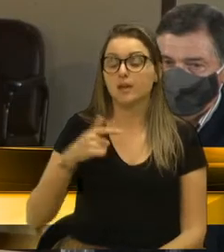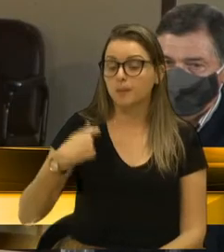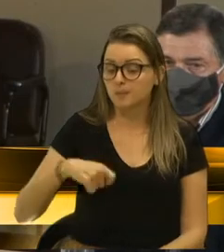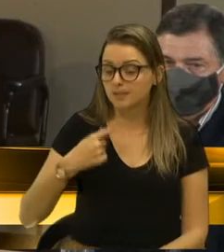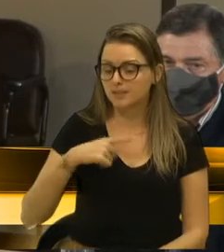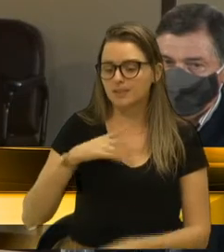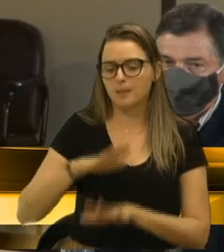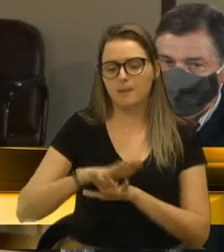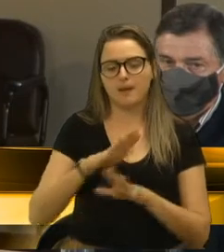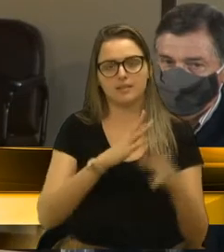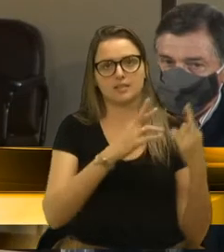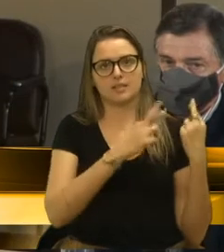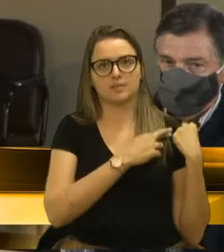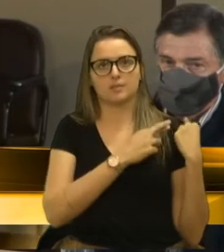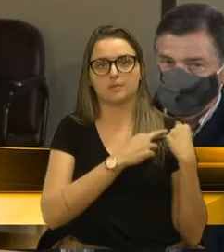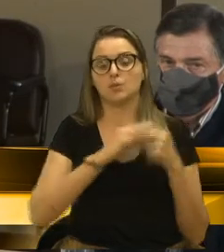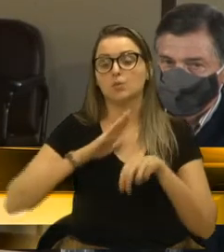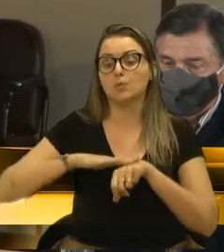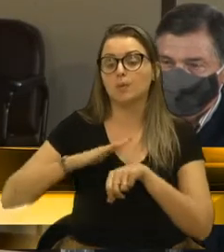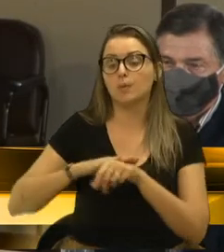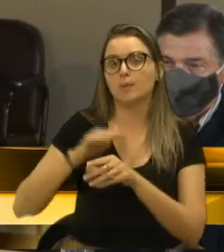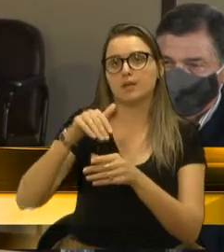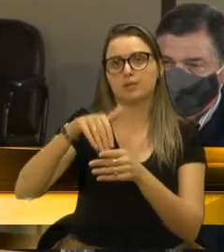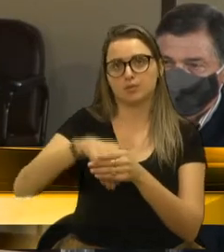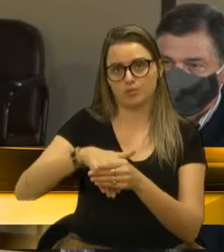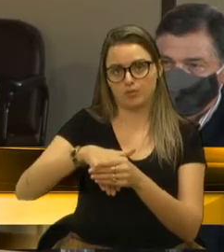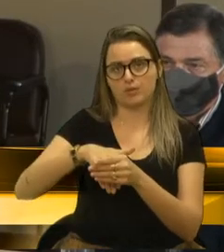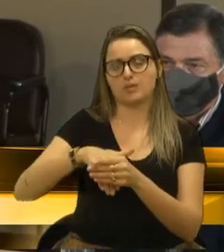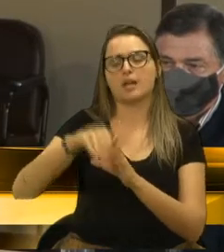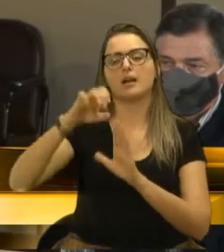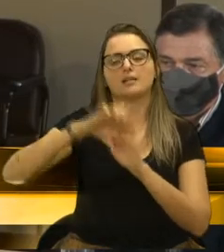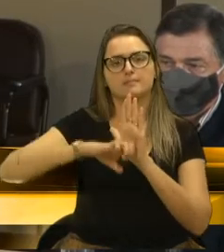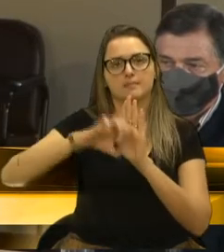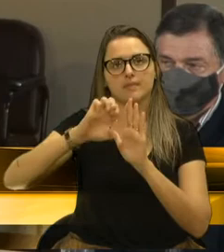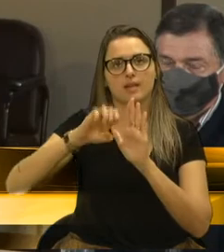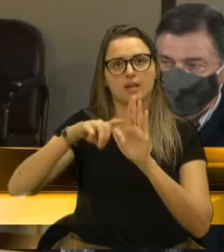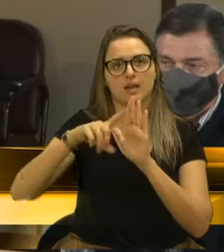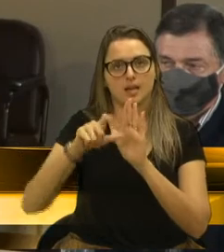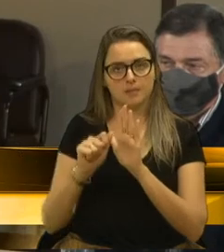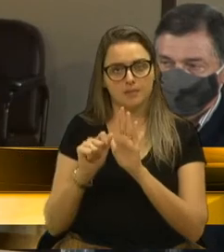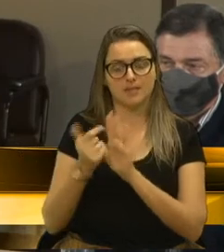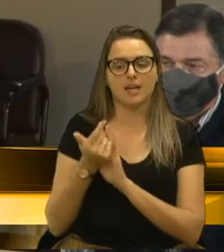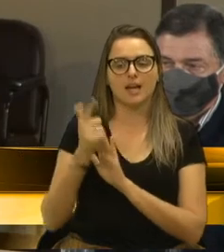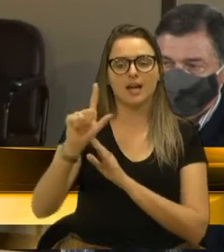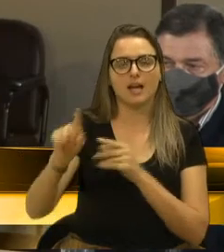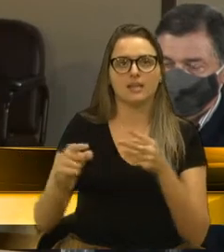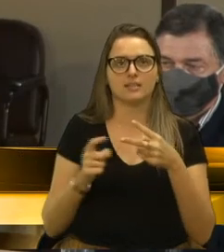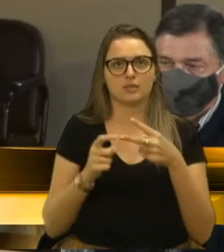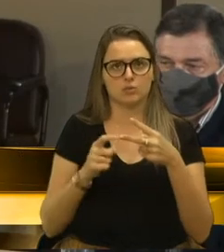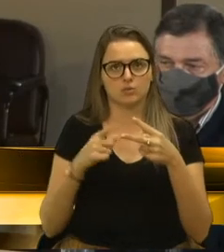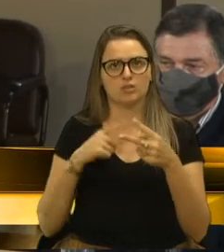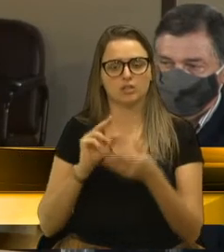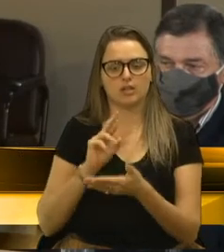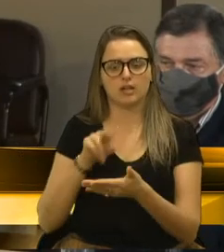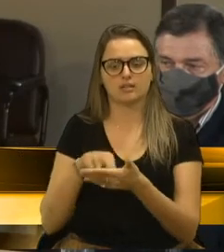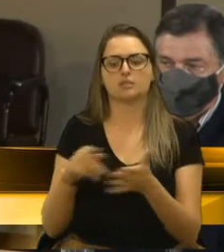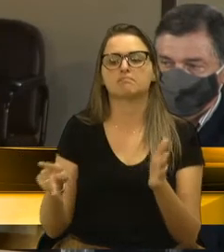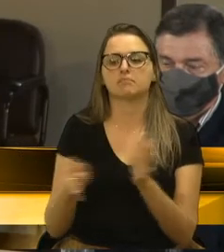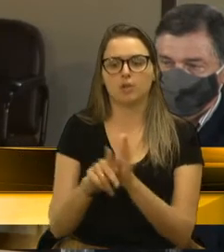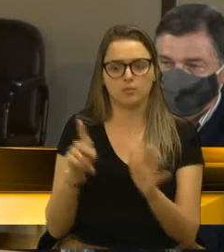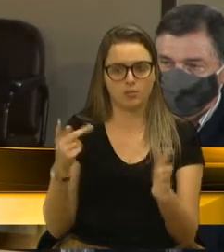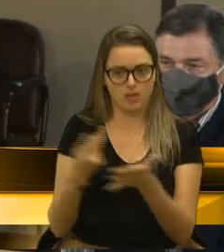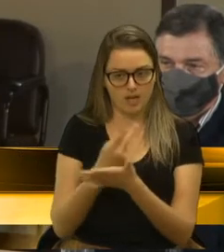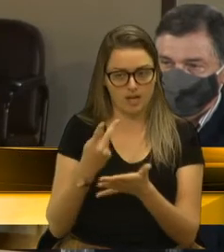muita responsabilidade na hora de votar essa emenda. A outra senhora estava coberta de razão, acho que foi um equívoco do próprio governo